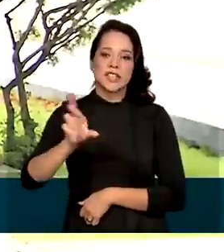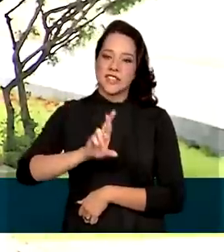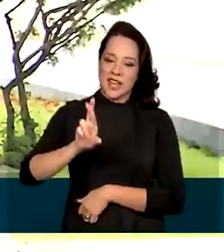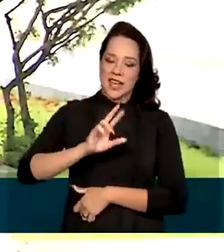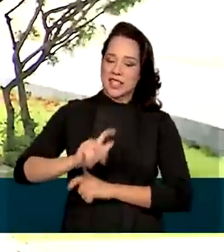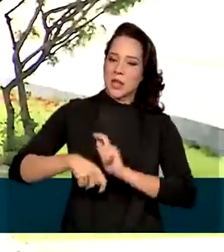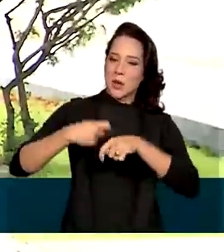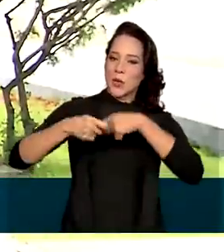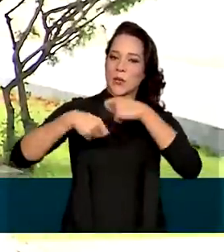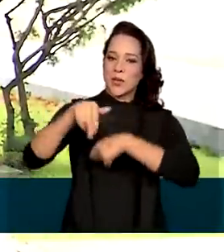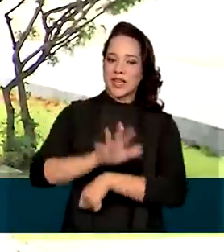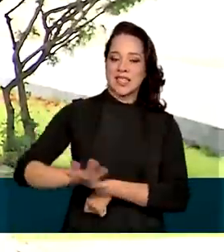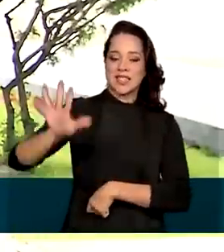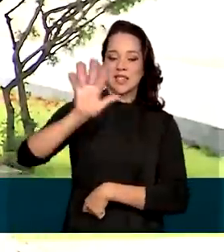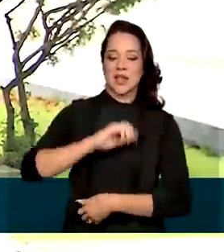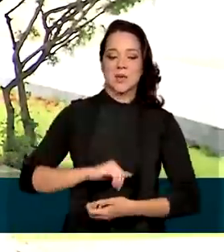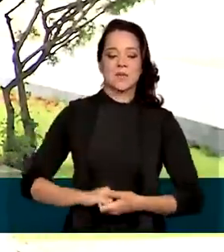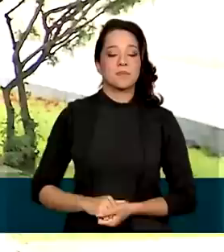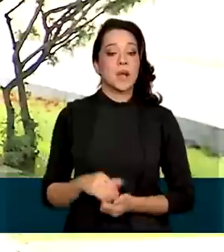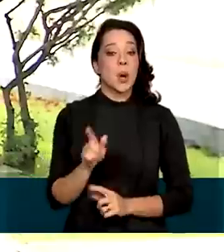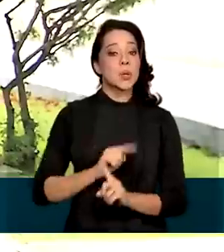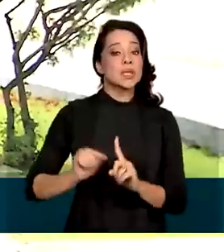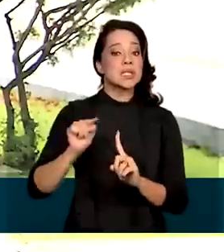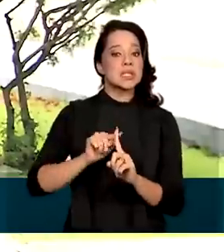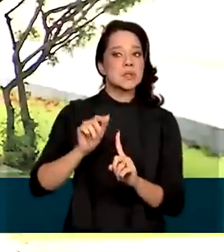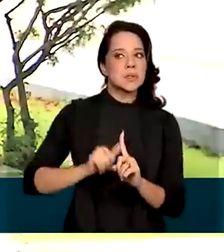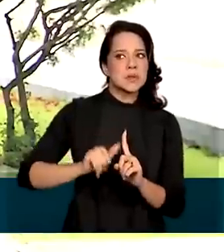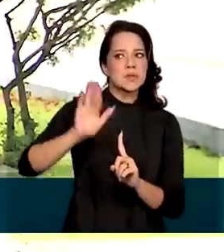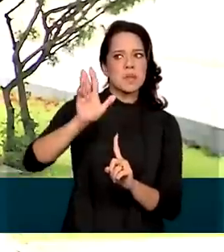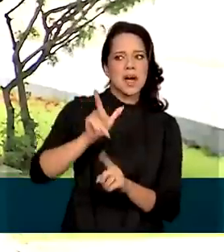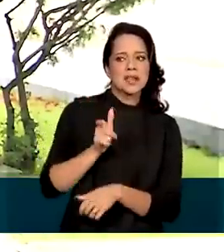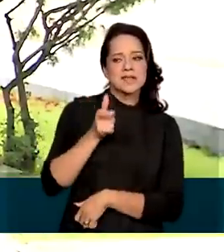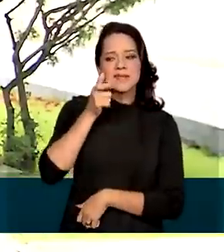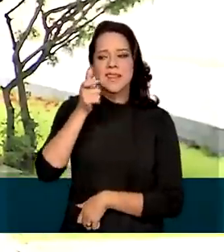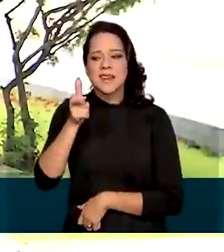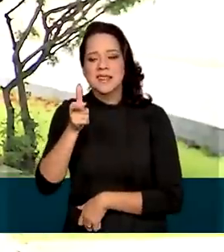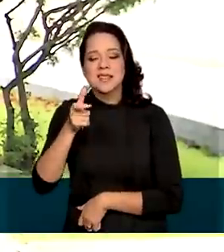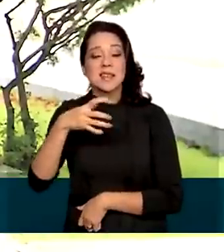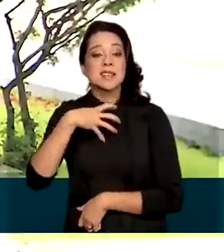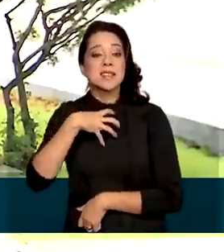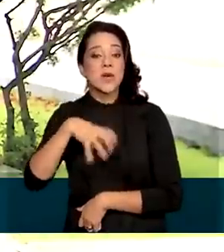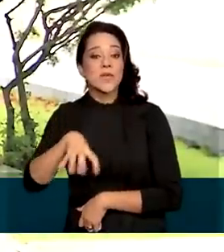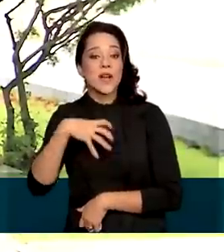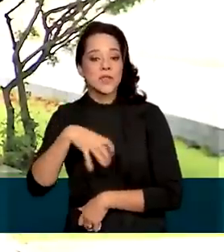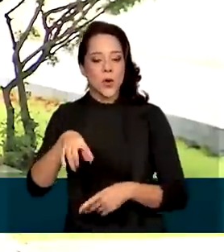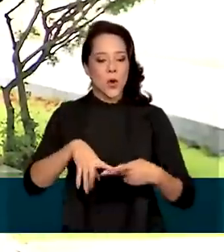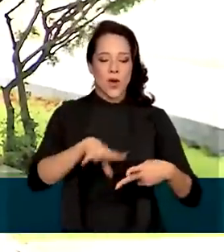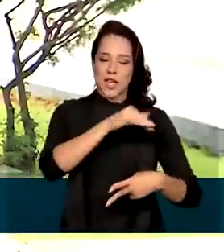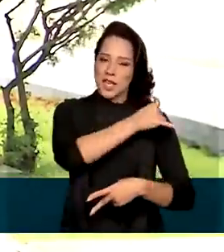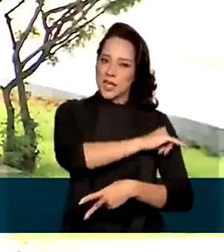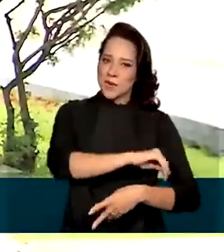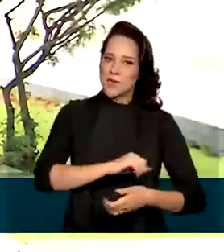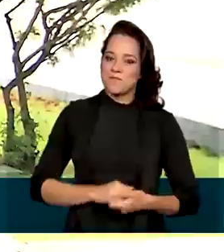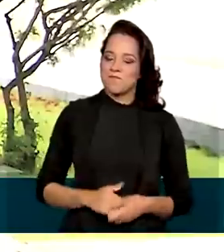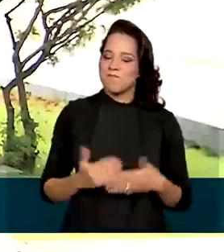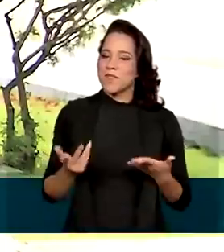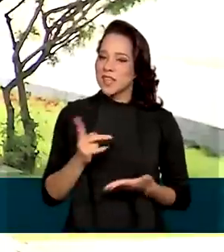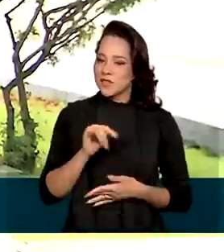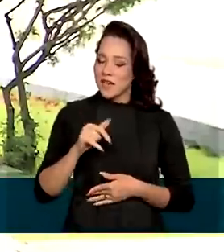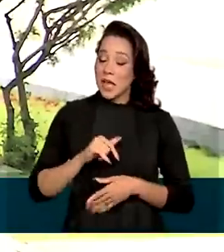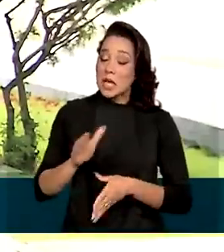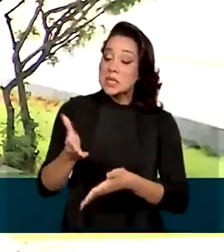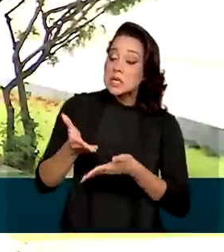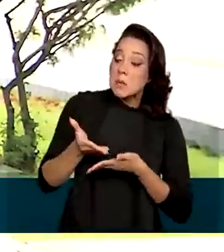na economia nacional. Os destinos mais procurados são Salvador e Rio de Janeiro, que devem